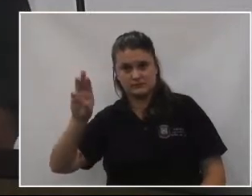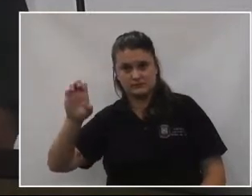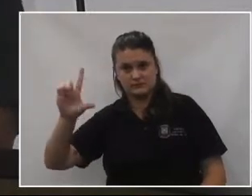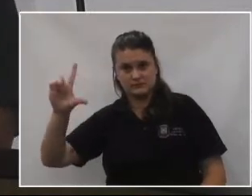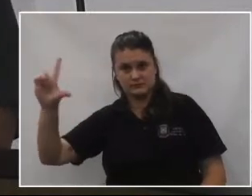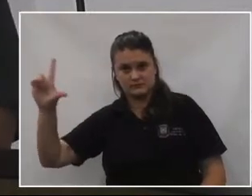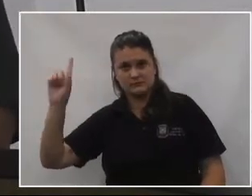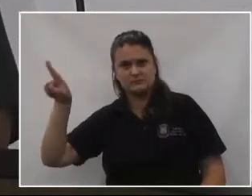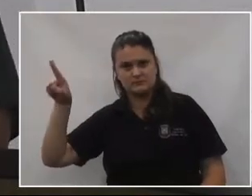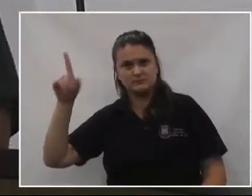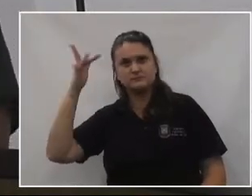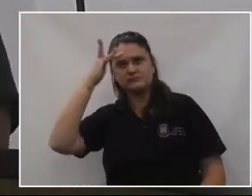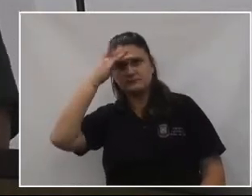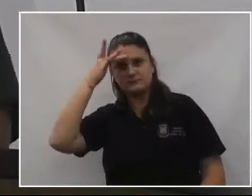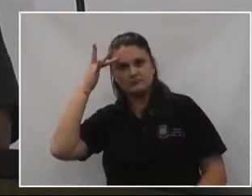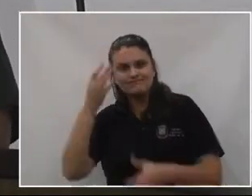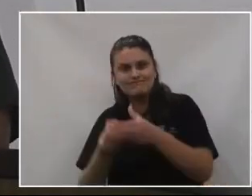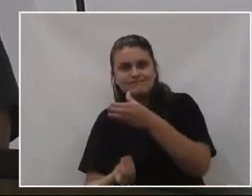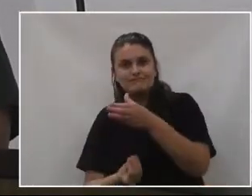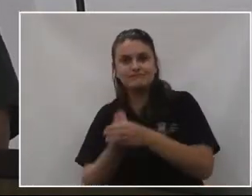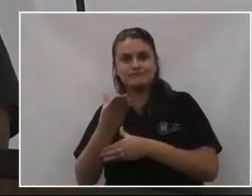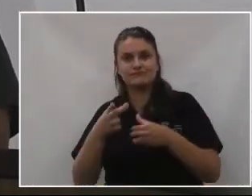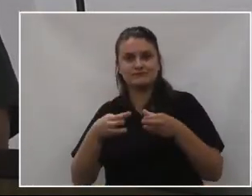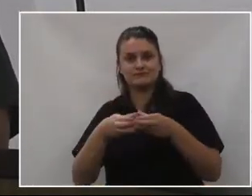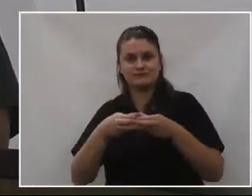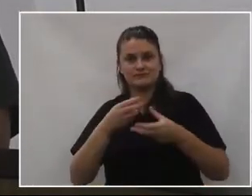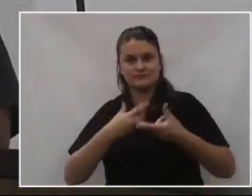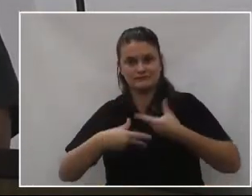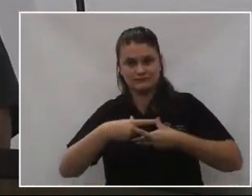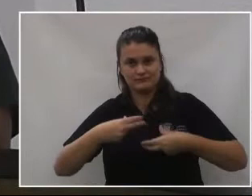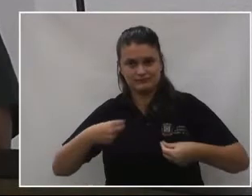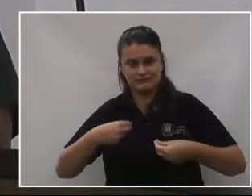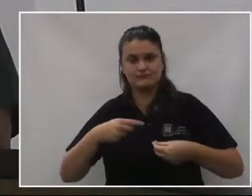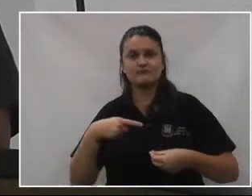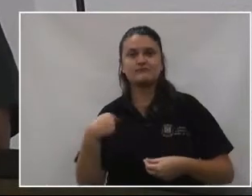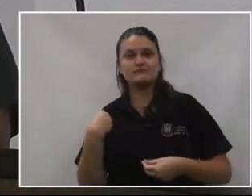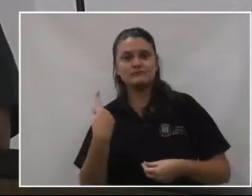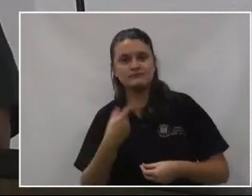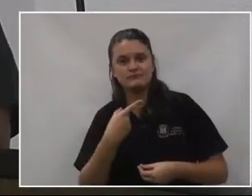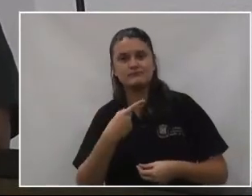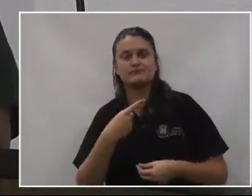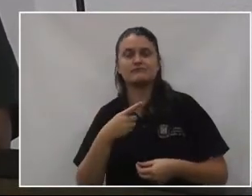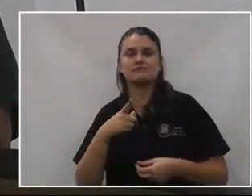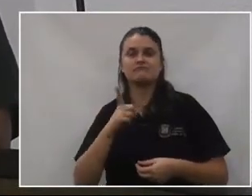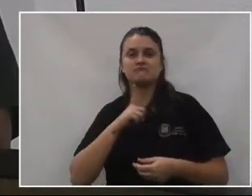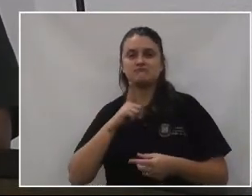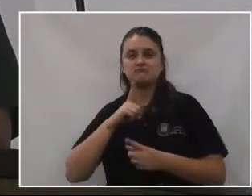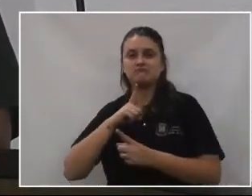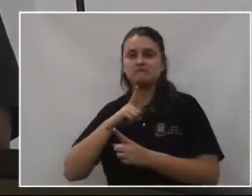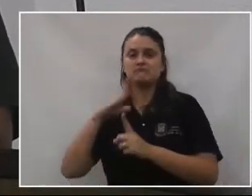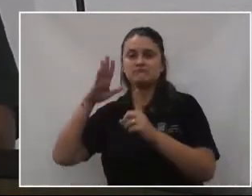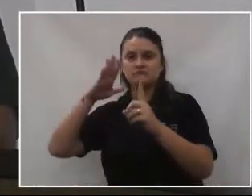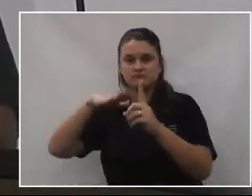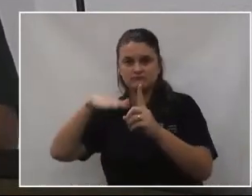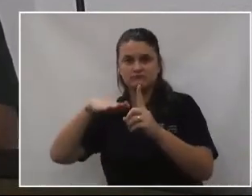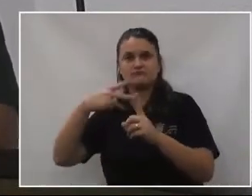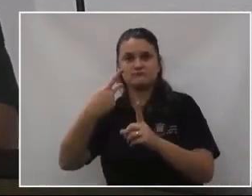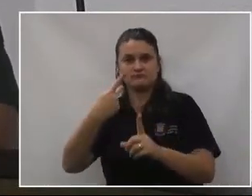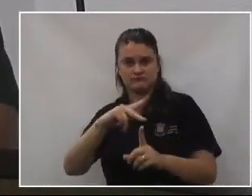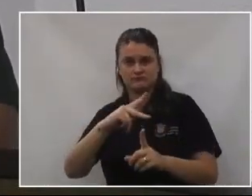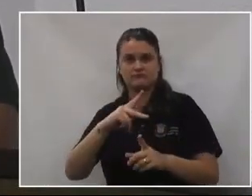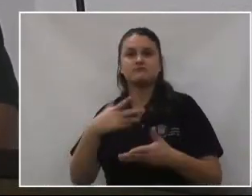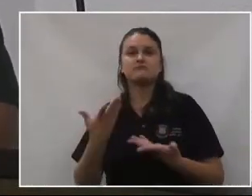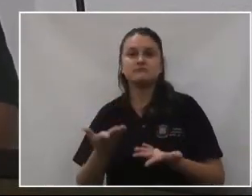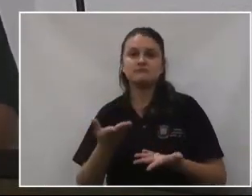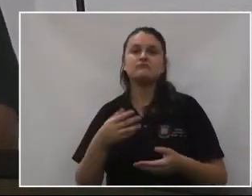idealista desse movimento, e nós aqui, pelo Grupo Escoteiro Iguaçu, estamos representando